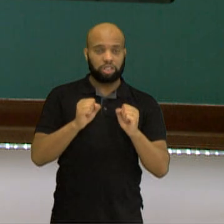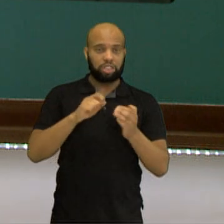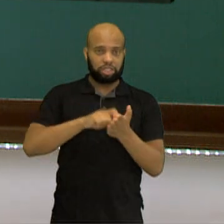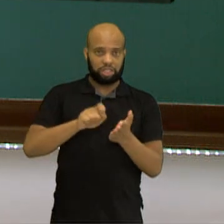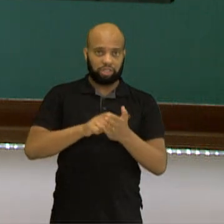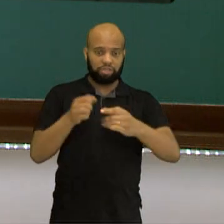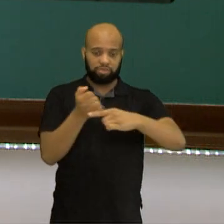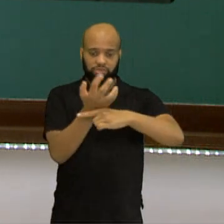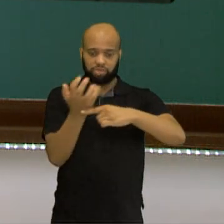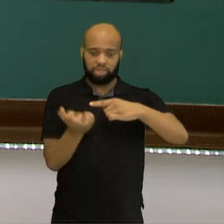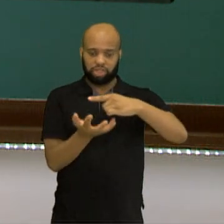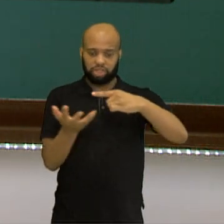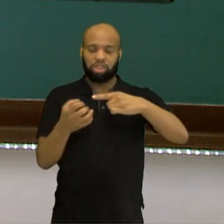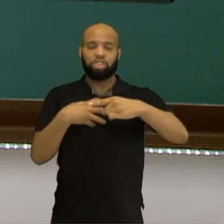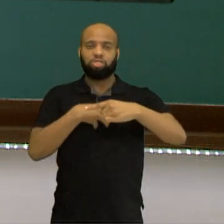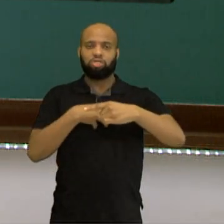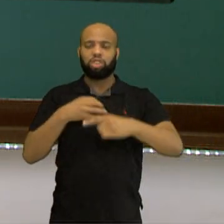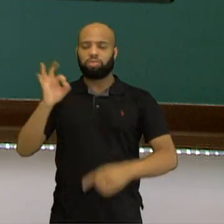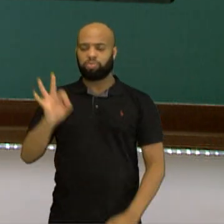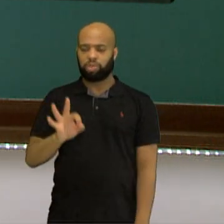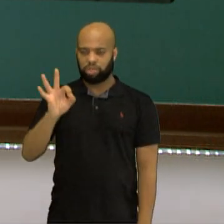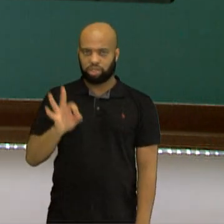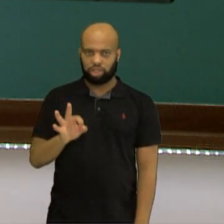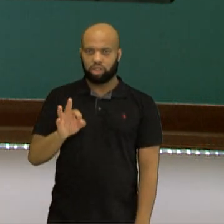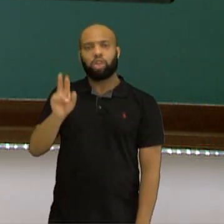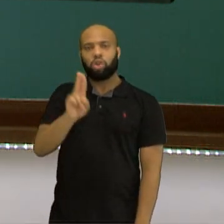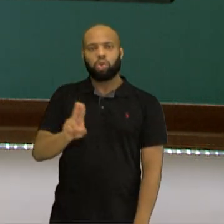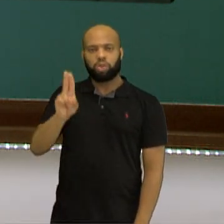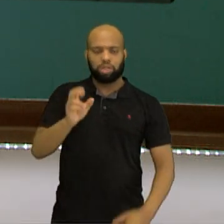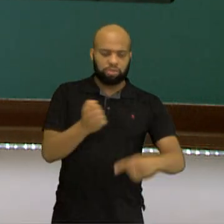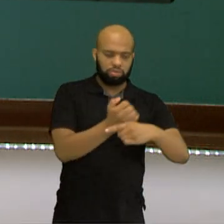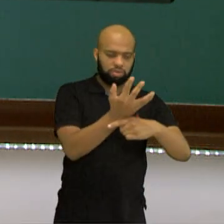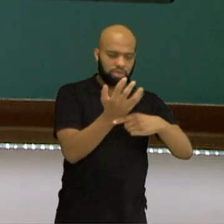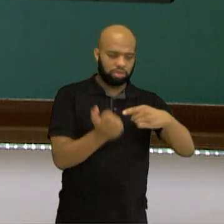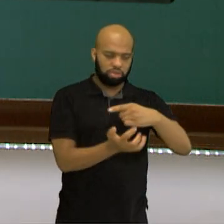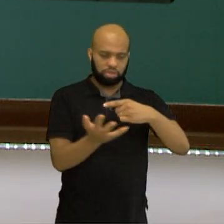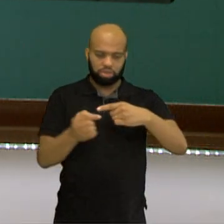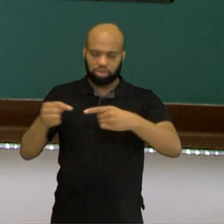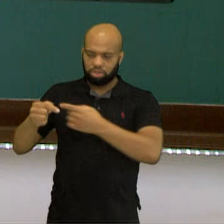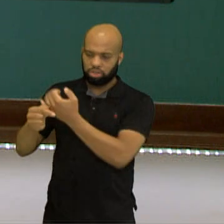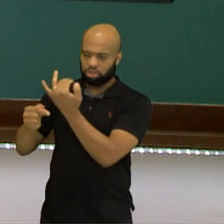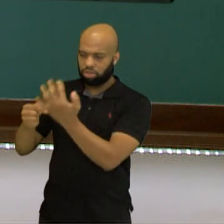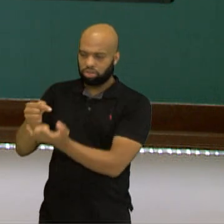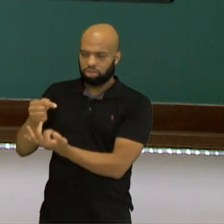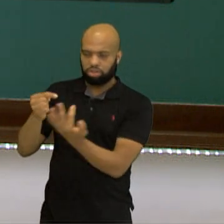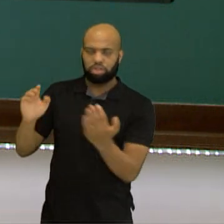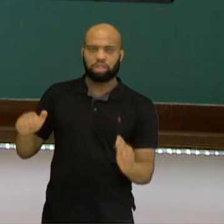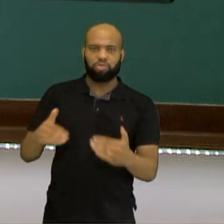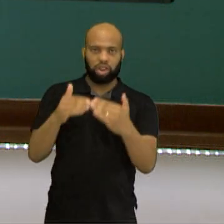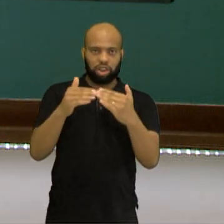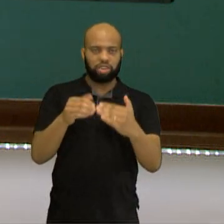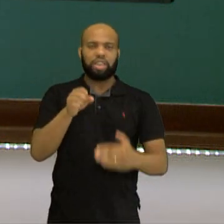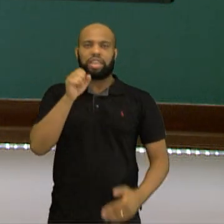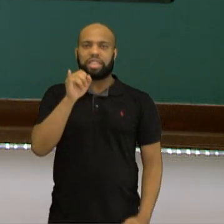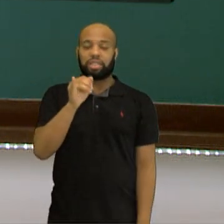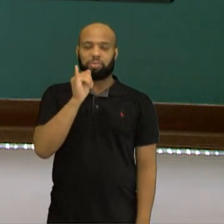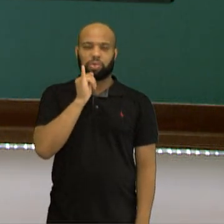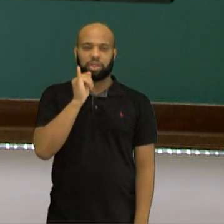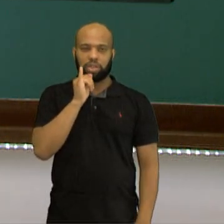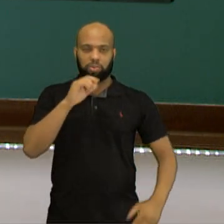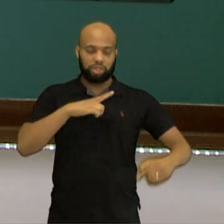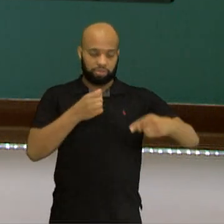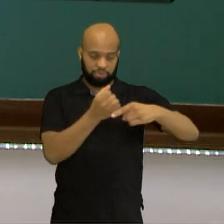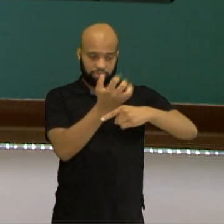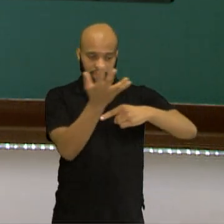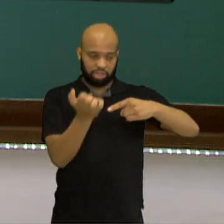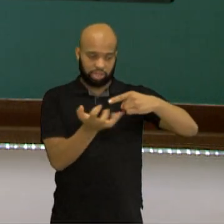frações equivalentes. Isso serve quando a tua fração não tem denominador 100, e você quer transformar em porcentagem. Então, olha a dica. Eu